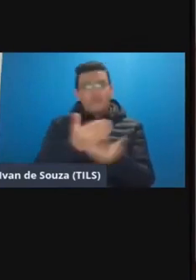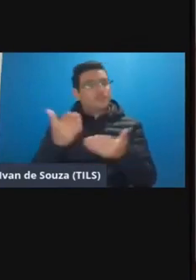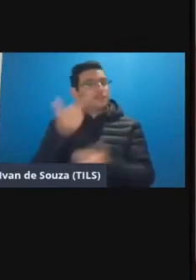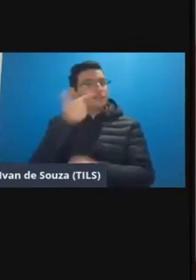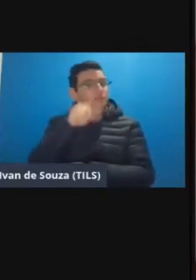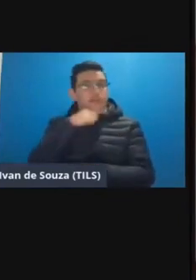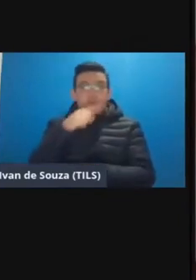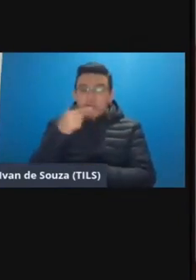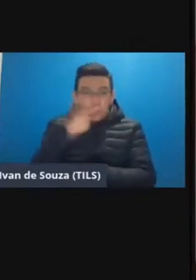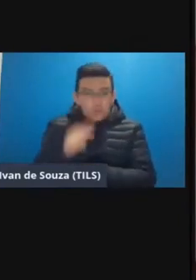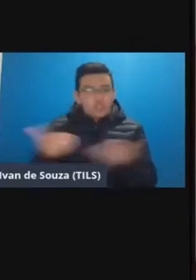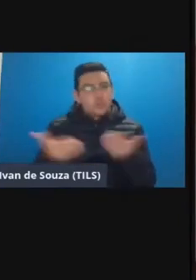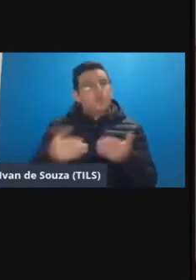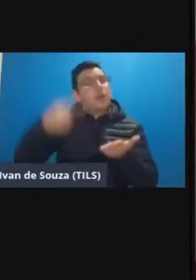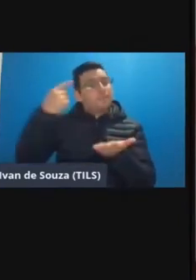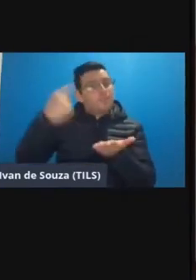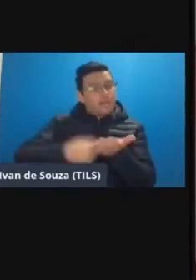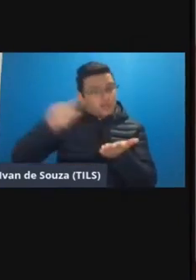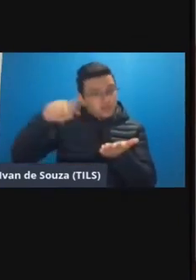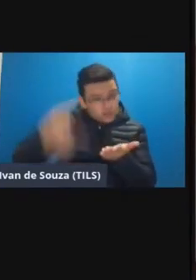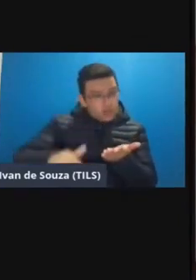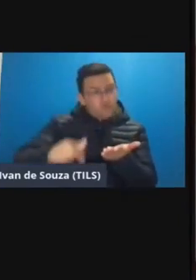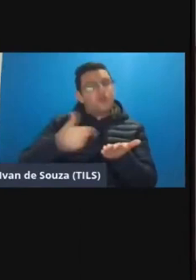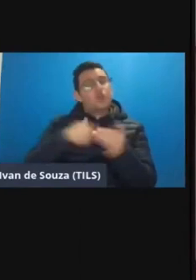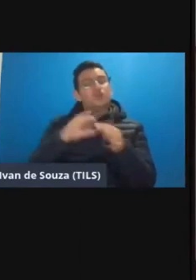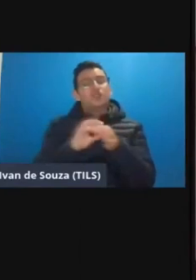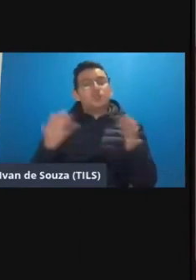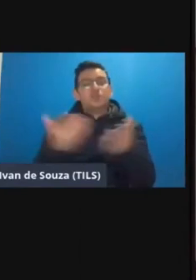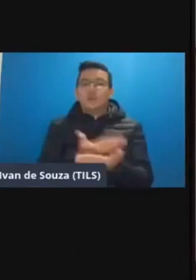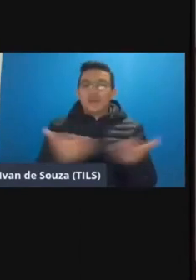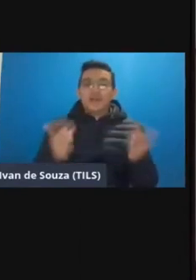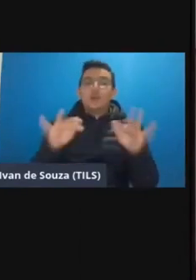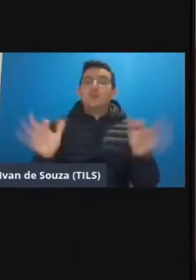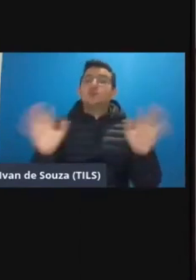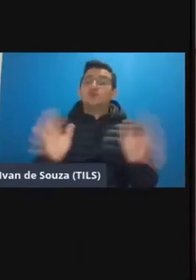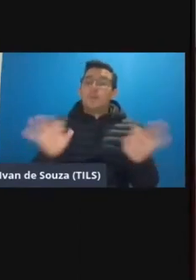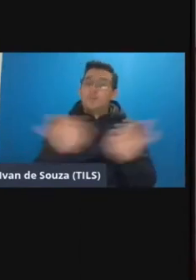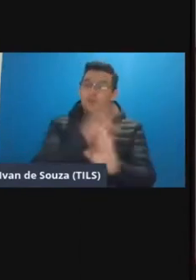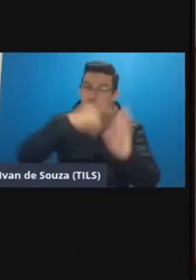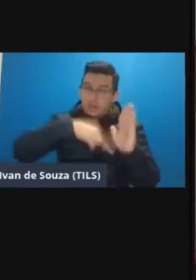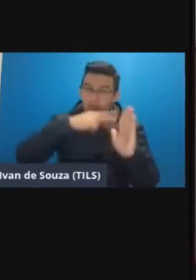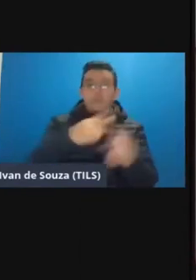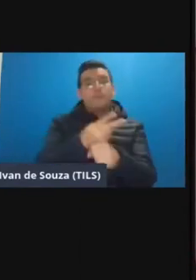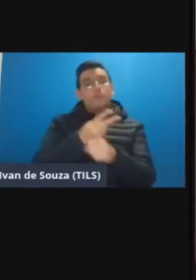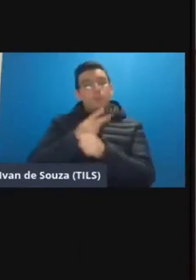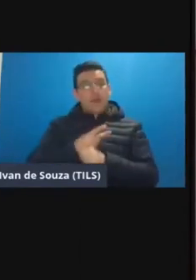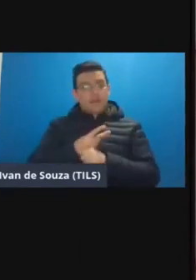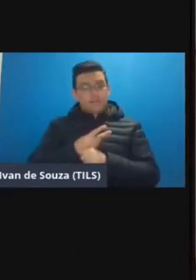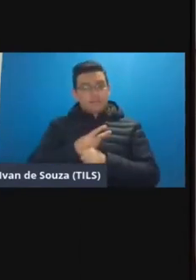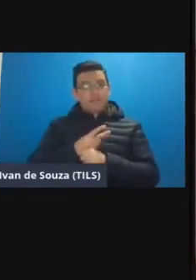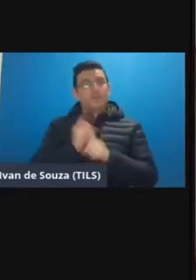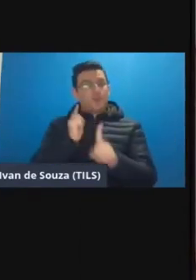encontro então remarquei e fiquei à disposição para que eles assim que fizessem a leitura me buscassem para